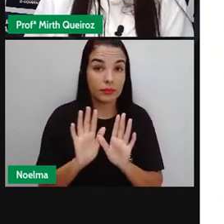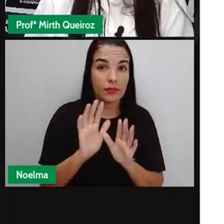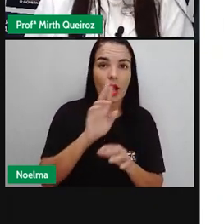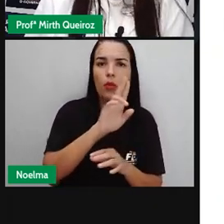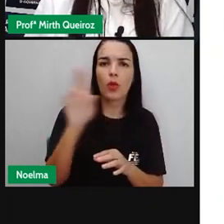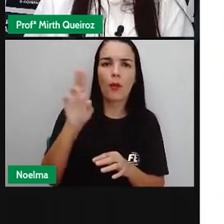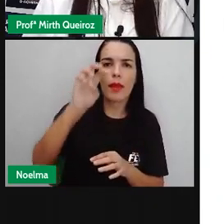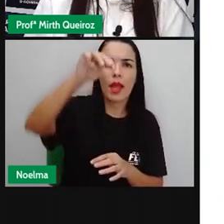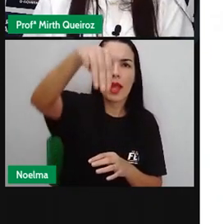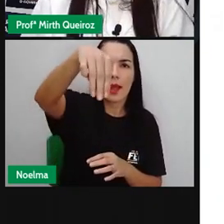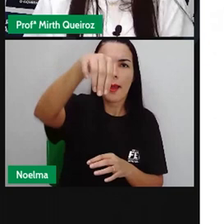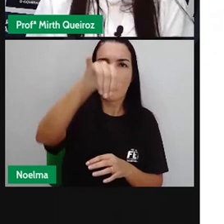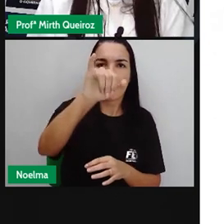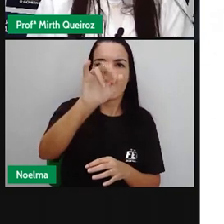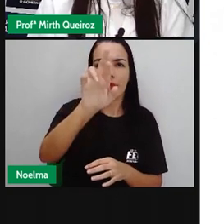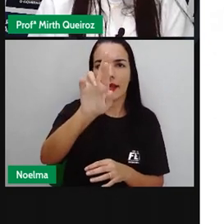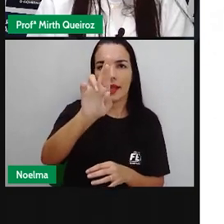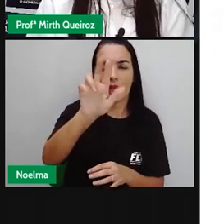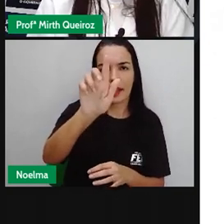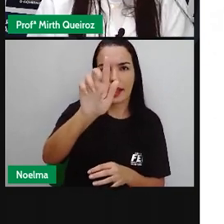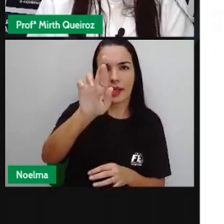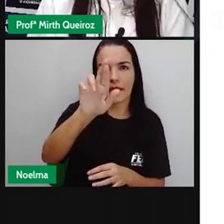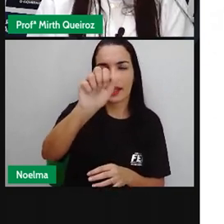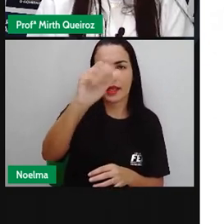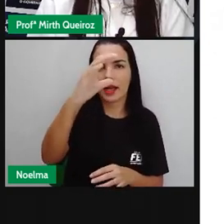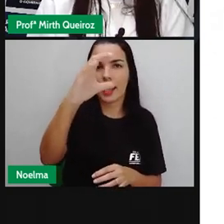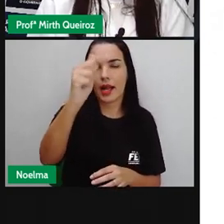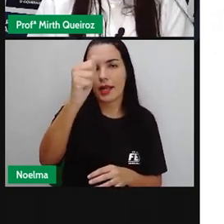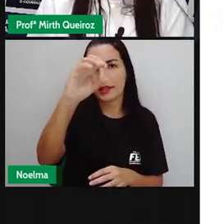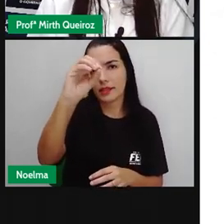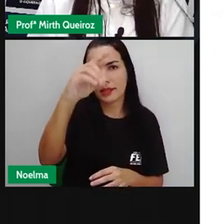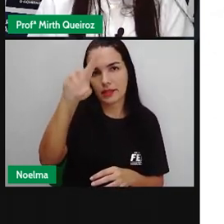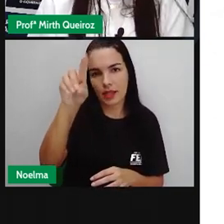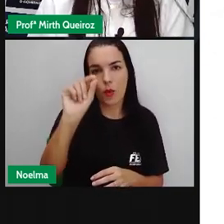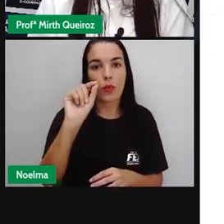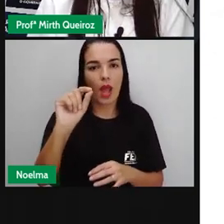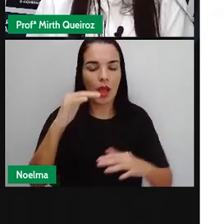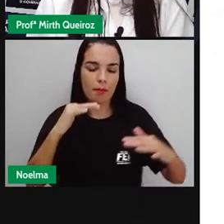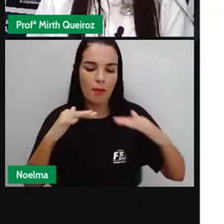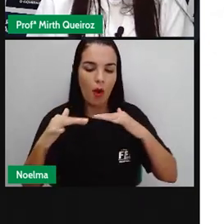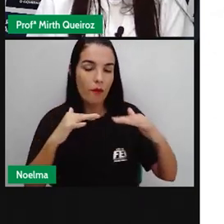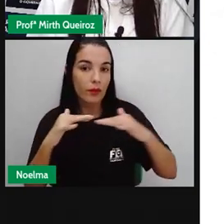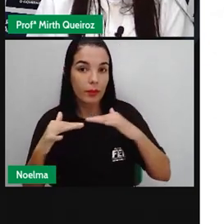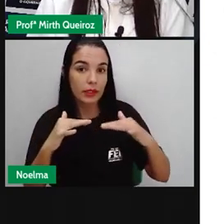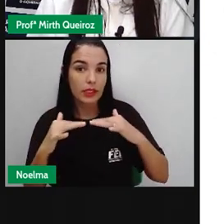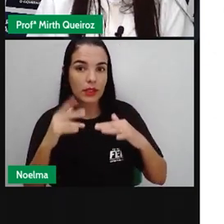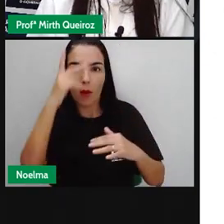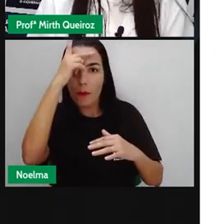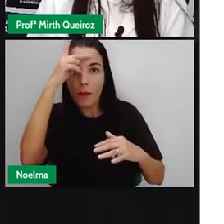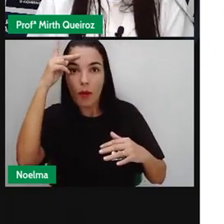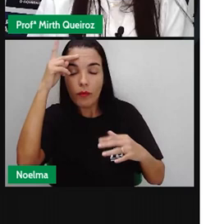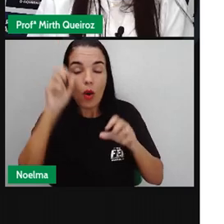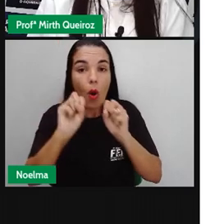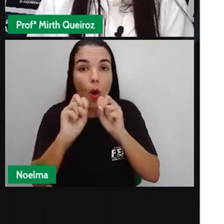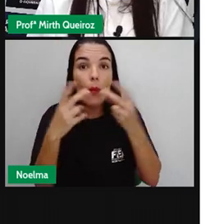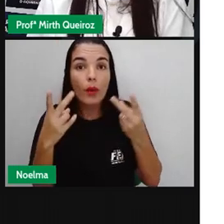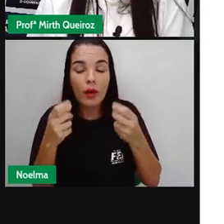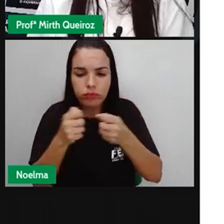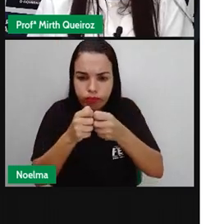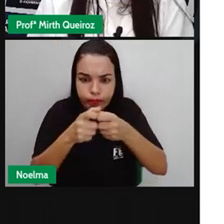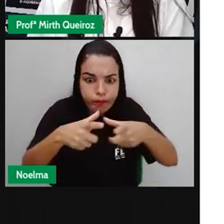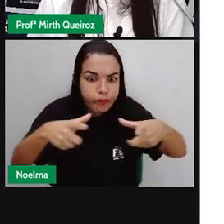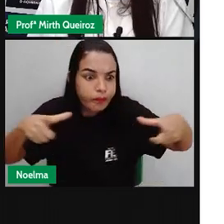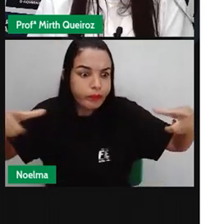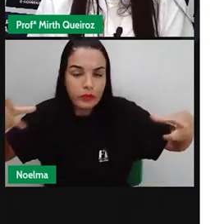Migração. Migração é a movimentação de um povo ou de um grande número de pessoas para